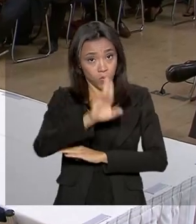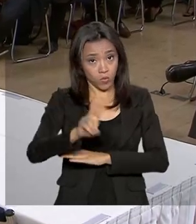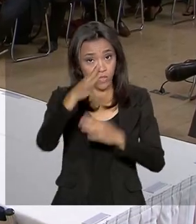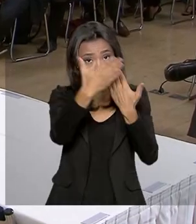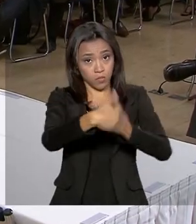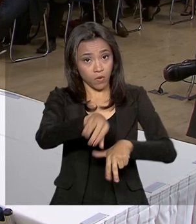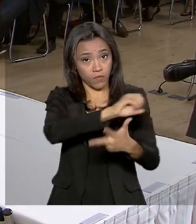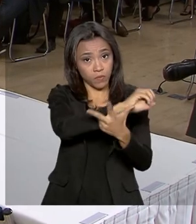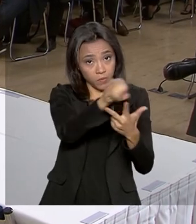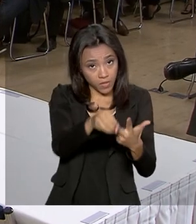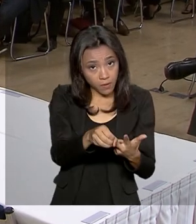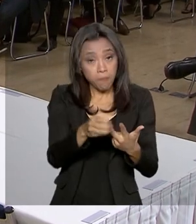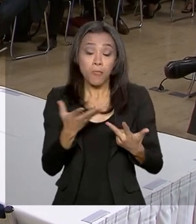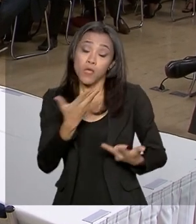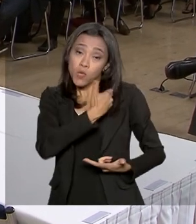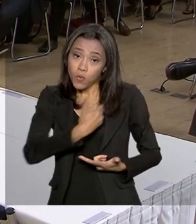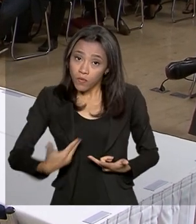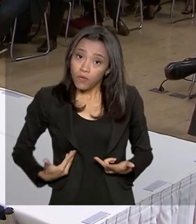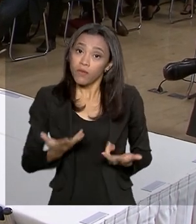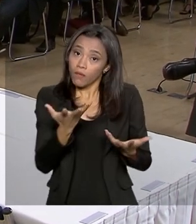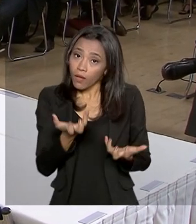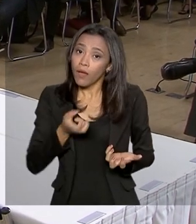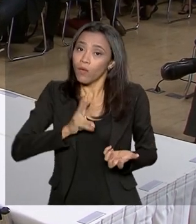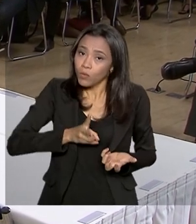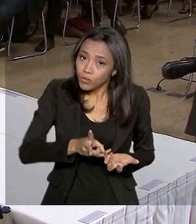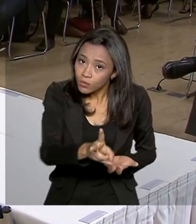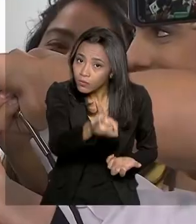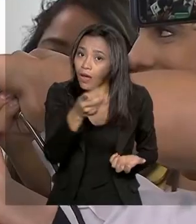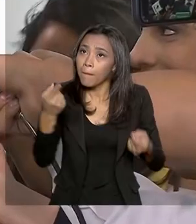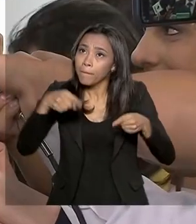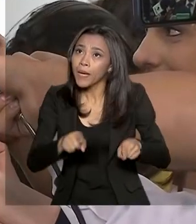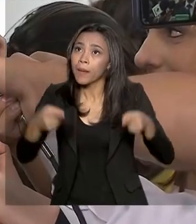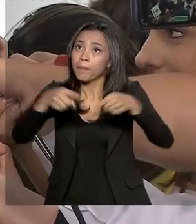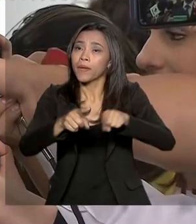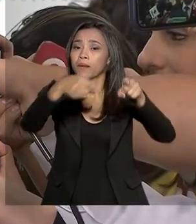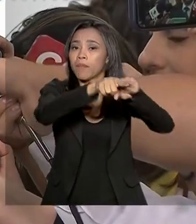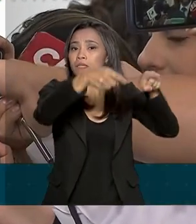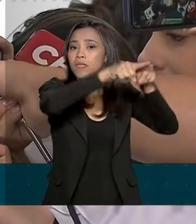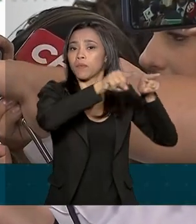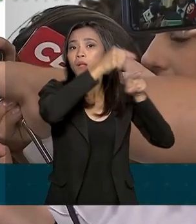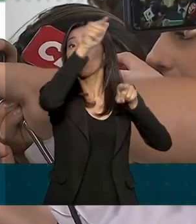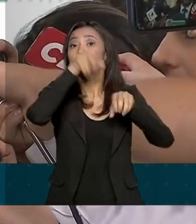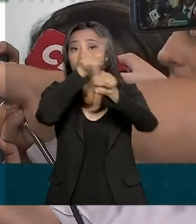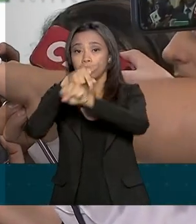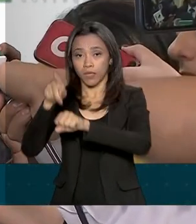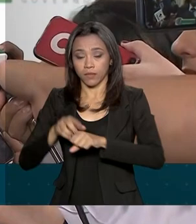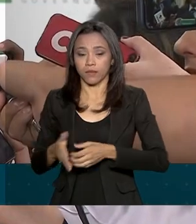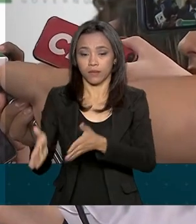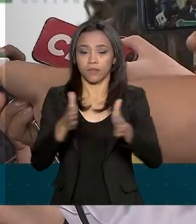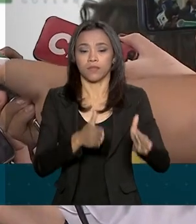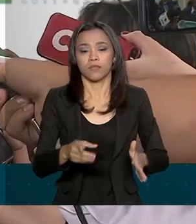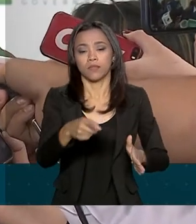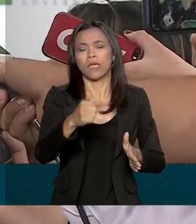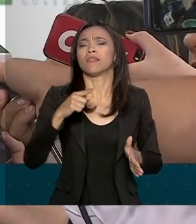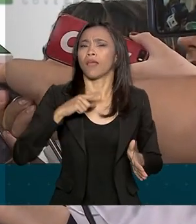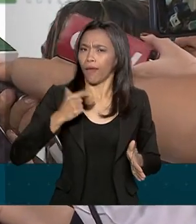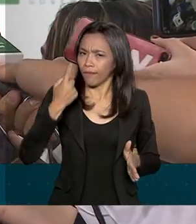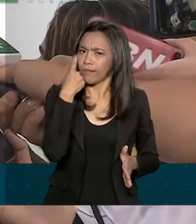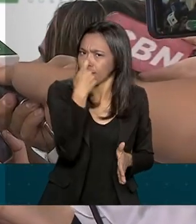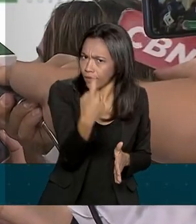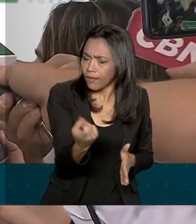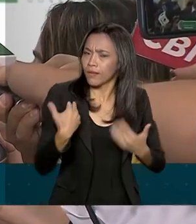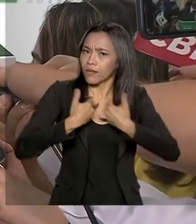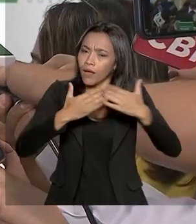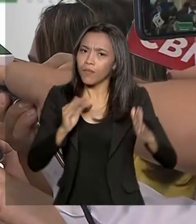E o governo pretende ampliar as parcerias com outros países. Há um interesse, sim, em abrir o acesso ao Enem para outras